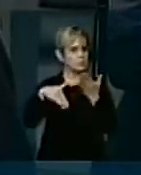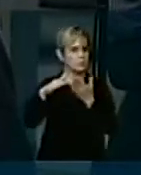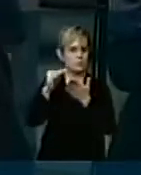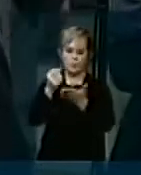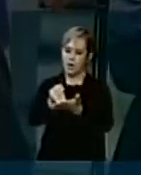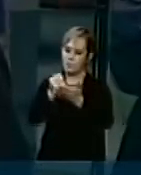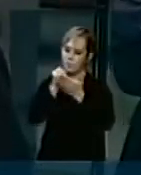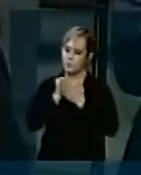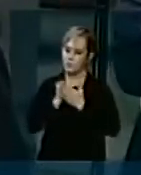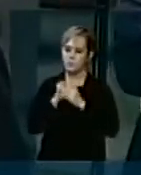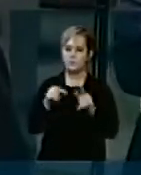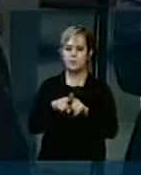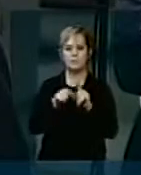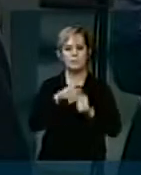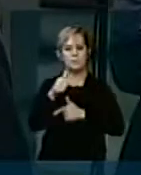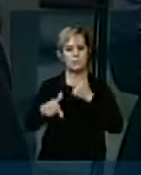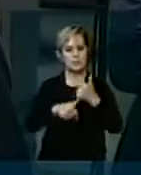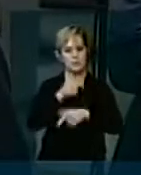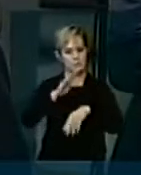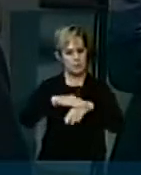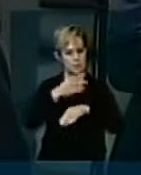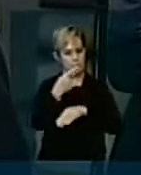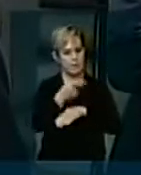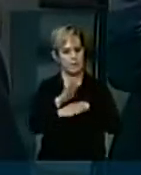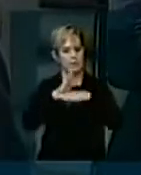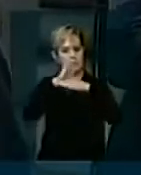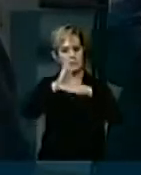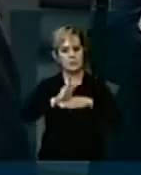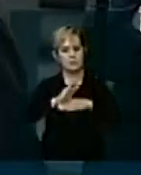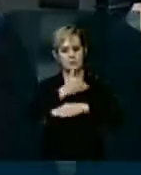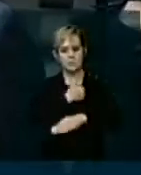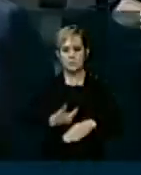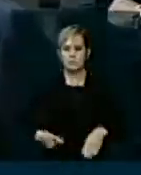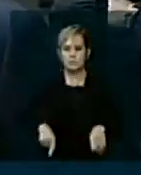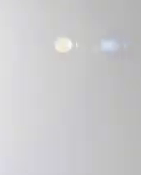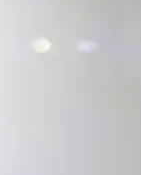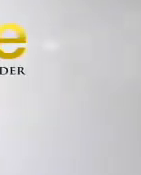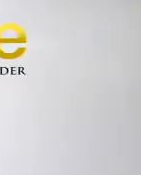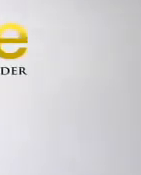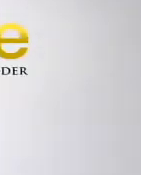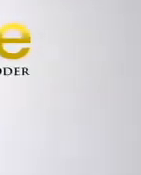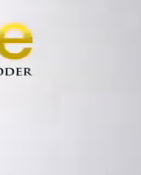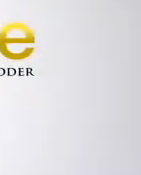nos deu e pelo trabalho que ele fez em prol do governo e em prol do país. Muito obrigado, senhor presidente.